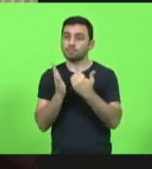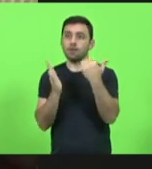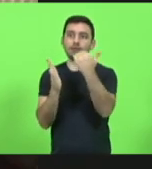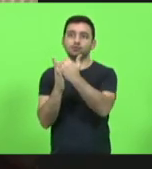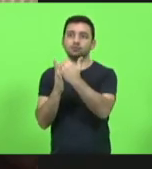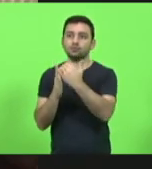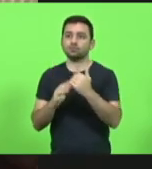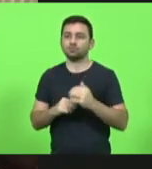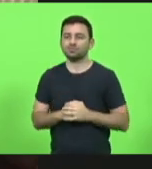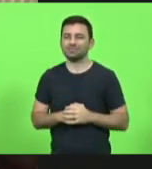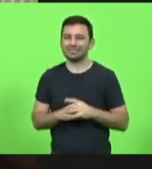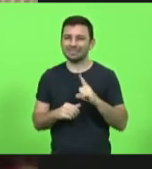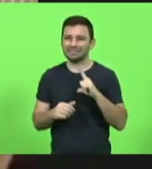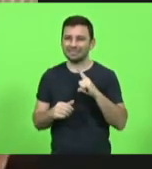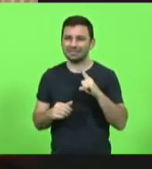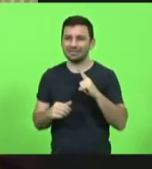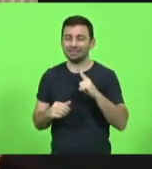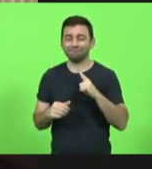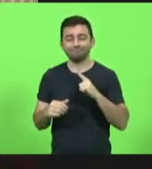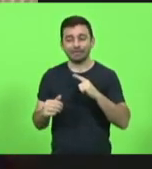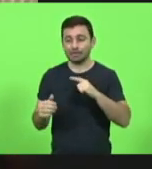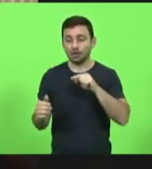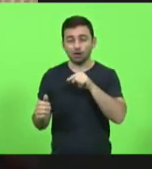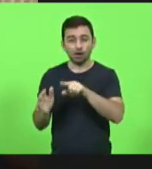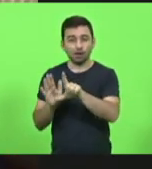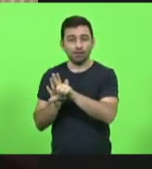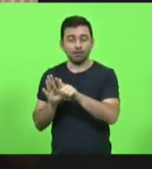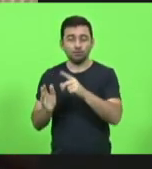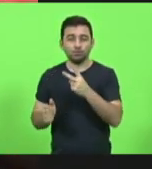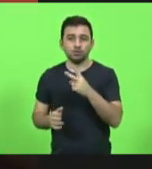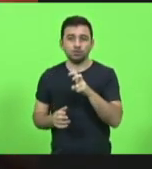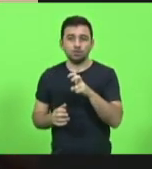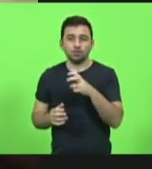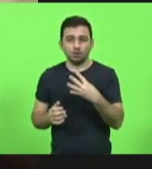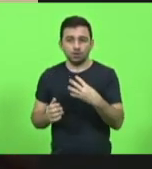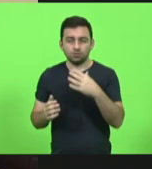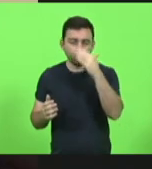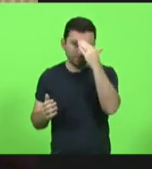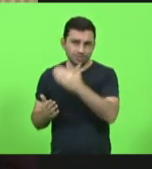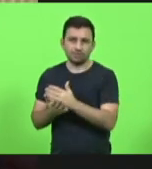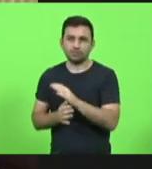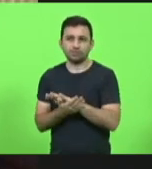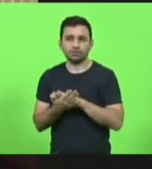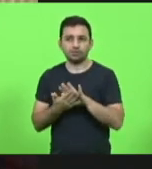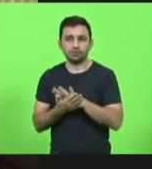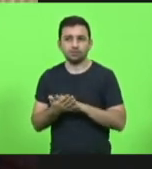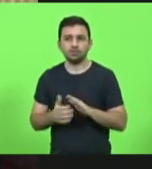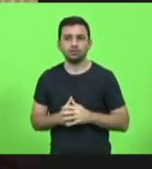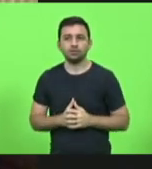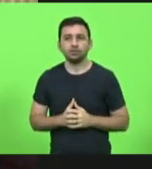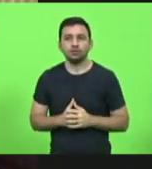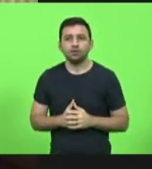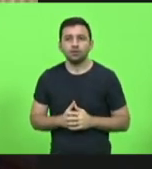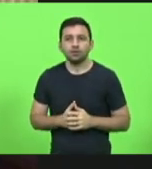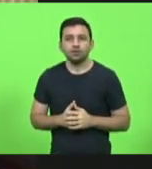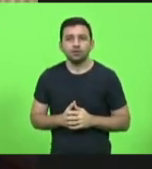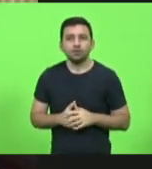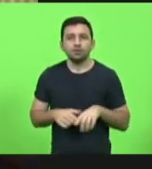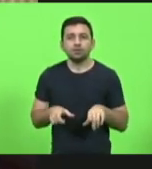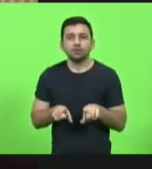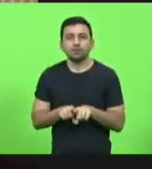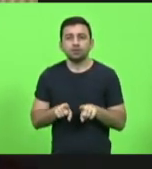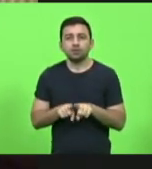tem um descumprimento da Lei 254. Outra, ele está fazendo com que